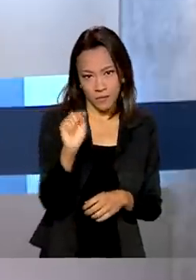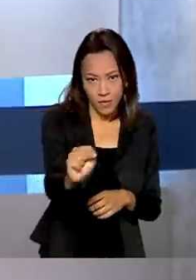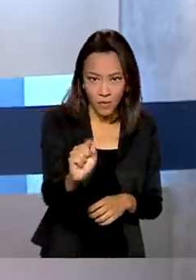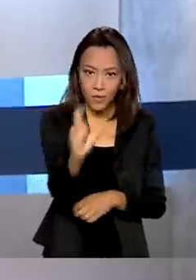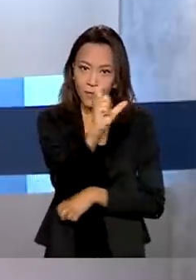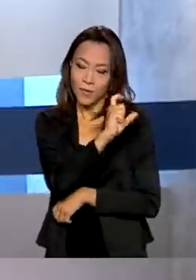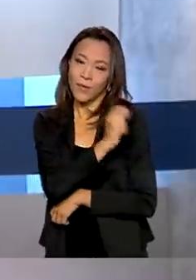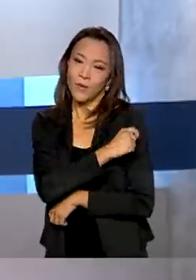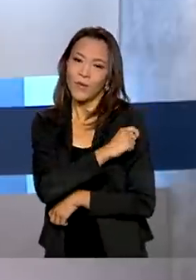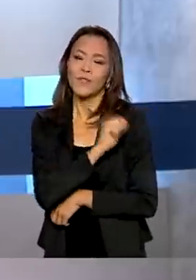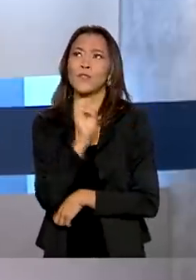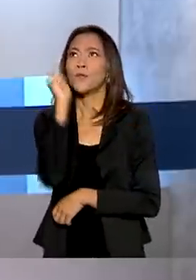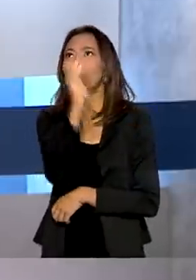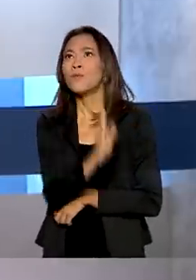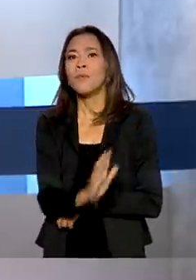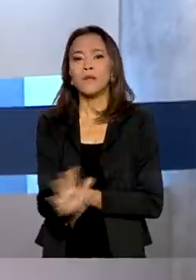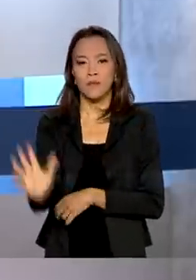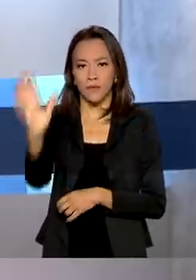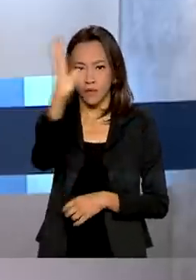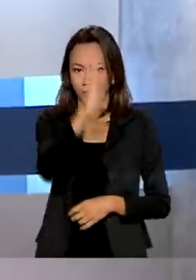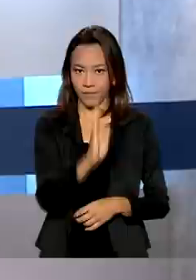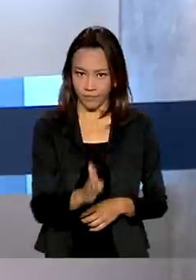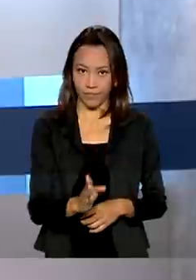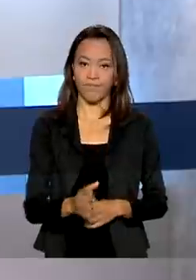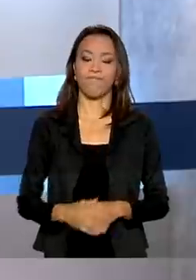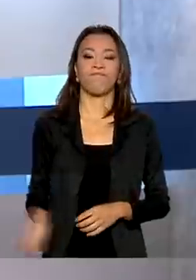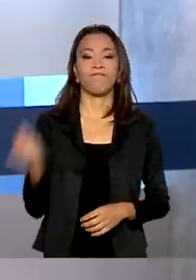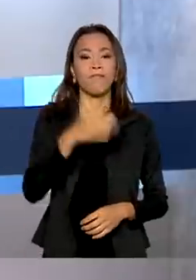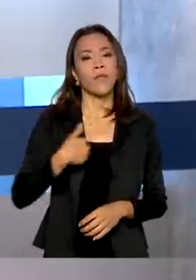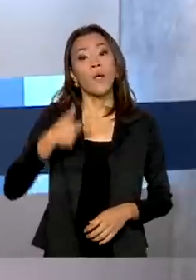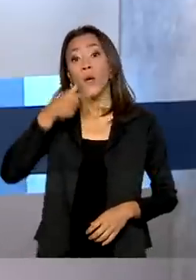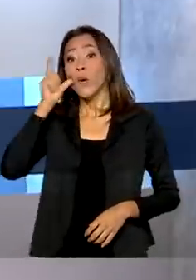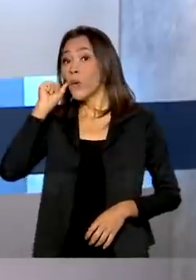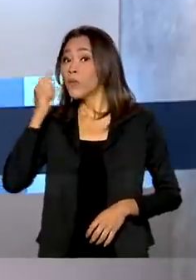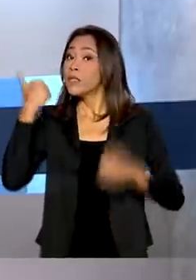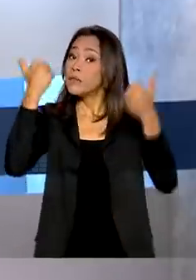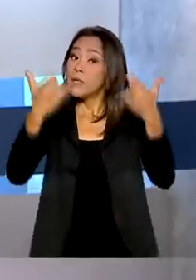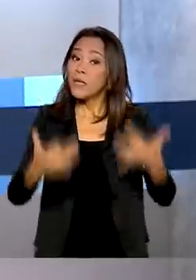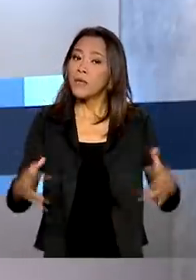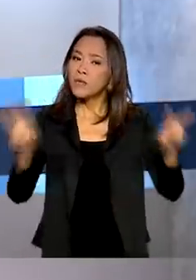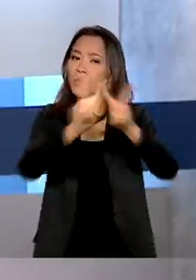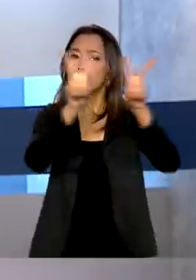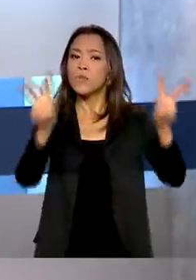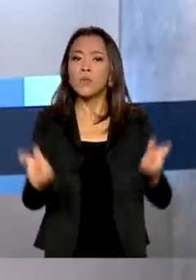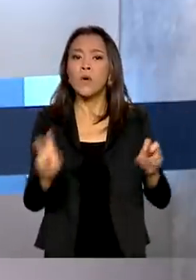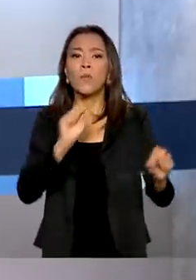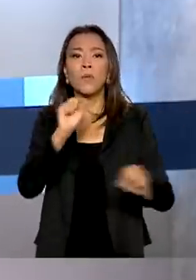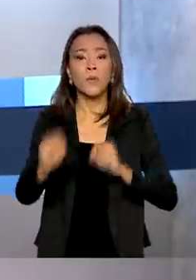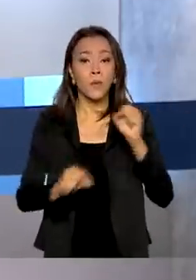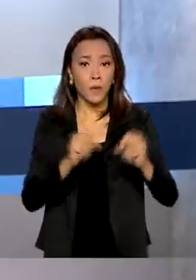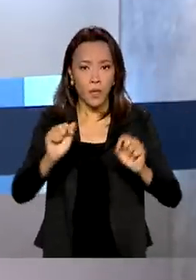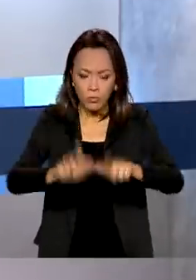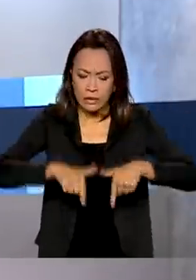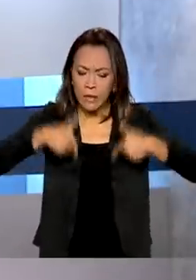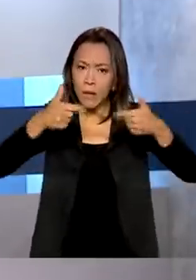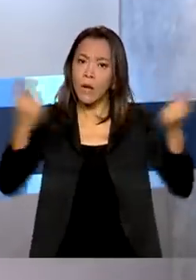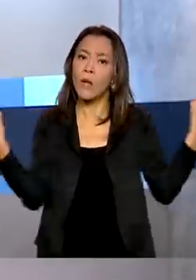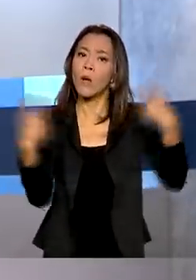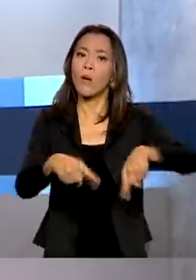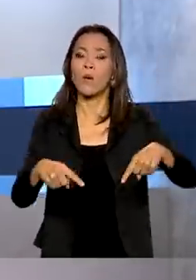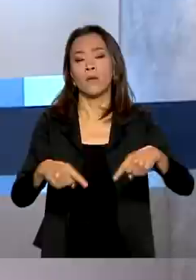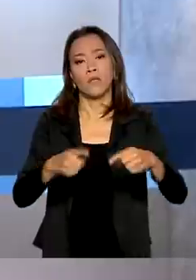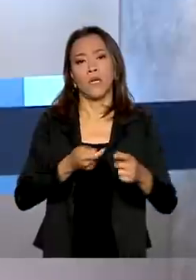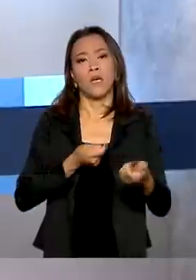em todo o país. Bem, ontem nós falamos aqui sobre o início de operações em todo o país para o combate ao tráfico de drogas.